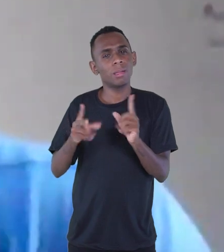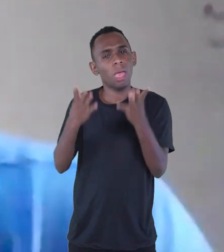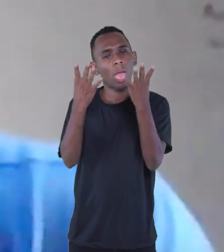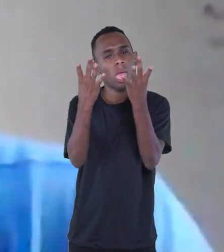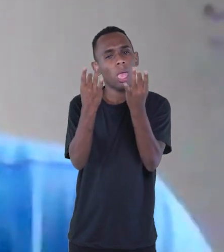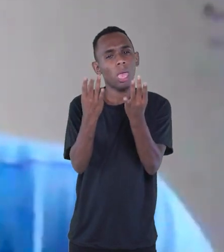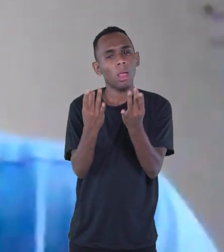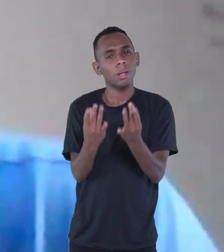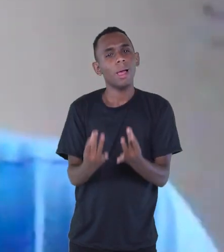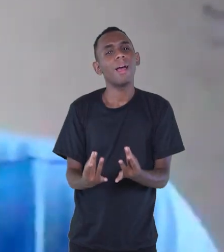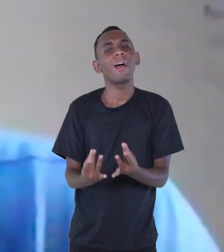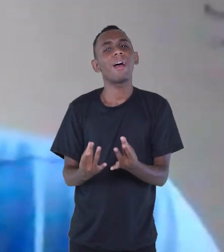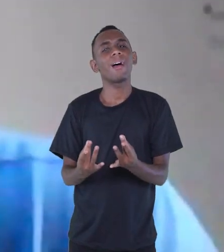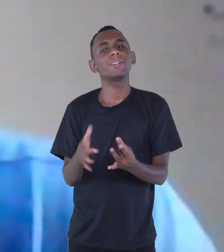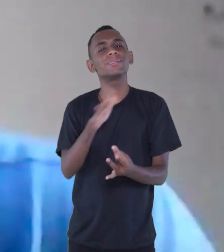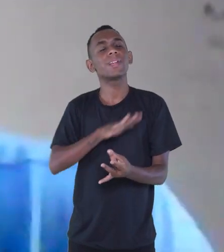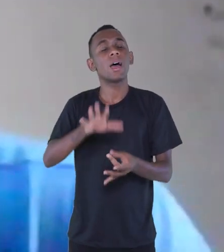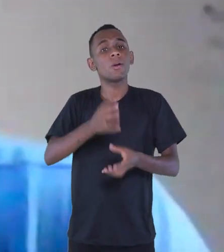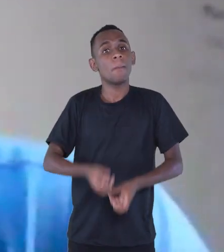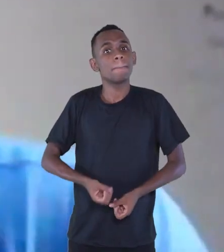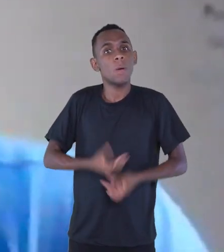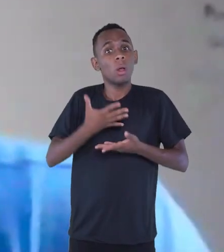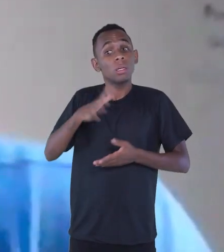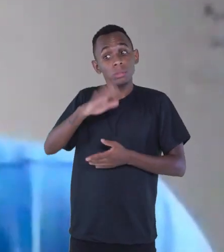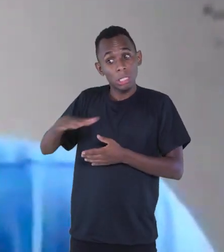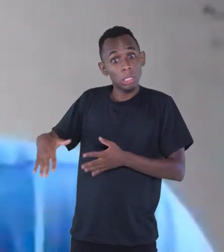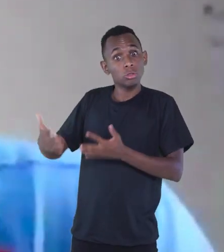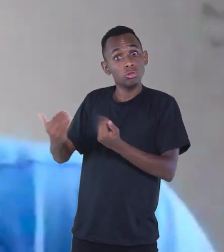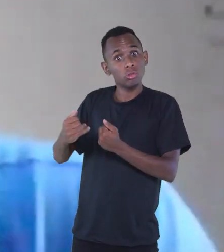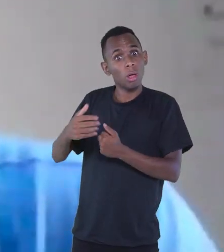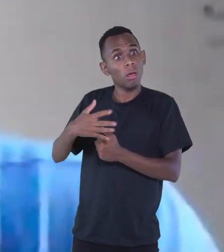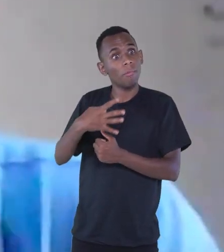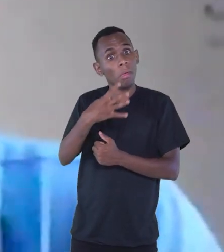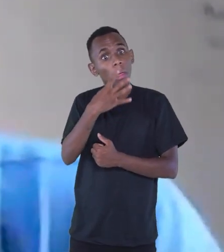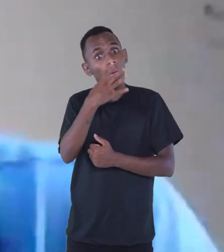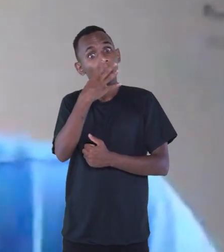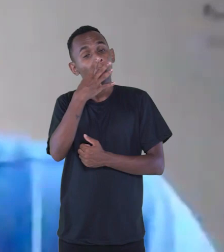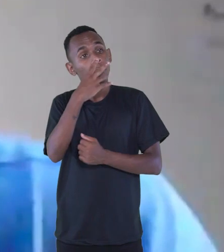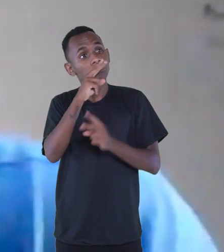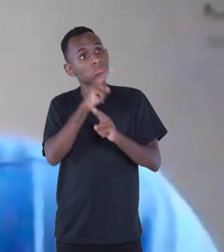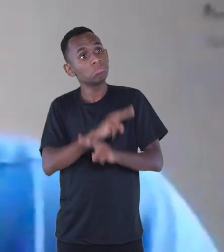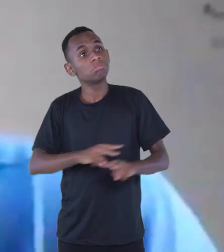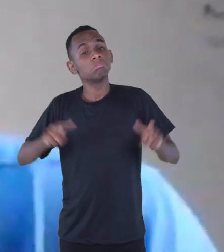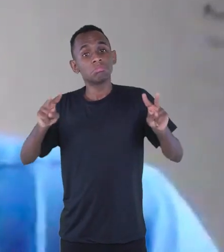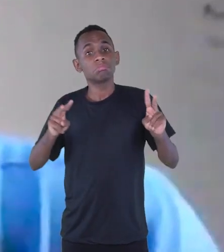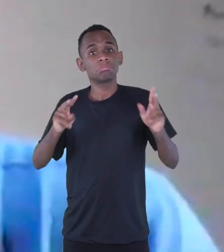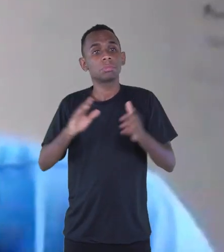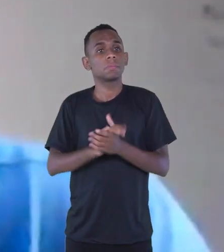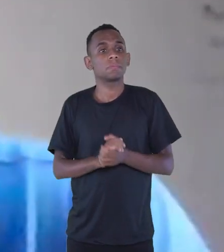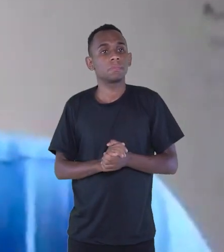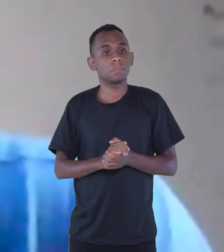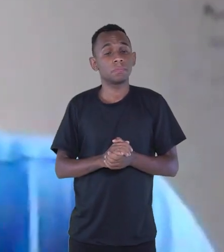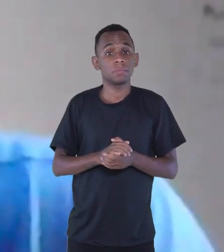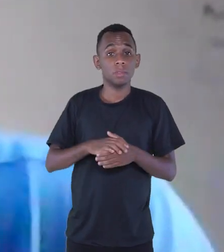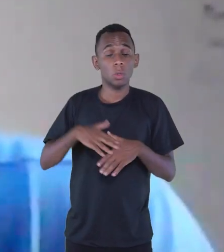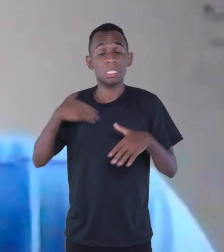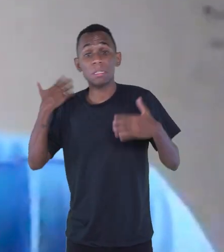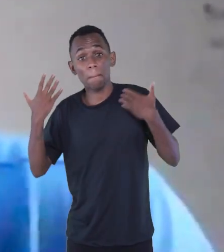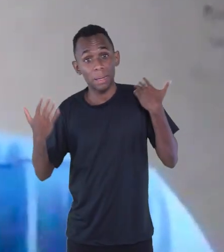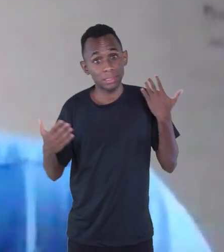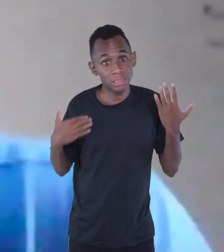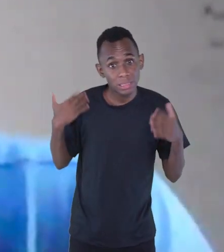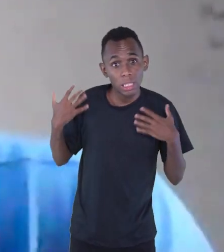delicado, poético e eles ficam encantados com isso. Bom, eu fiz esses passeios, eu